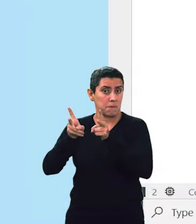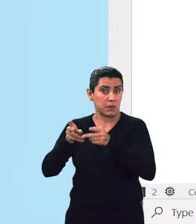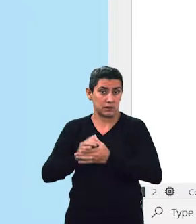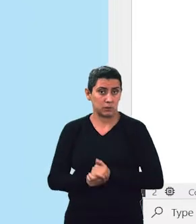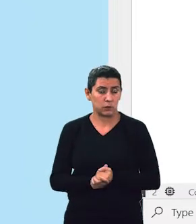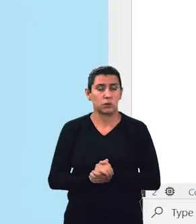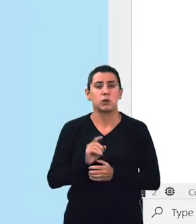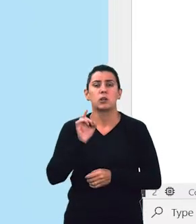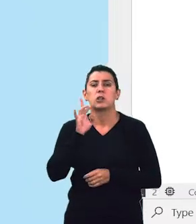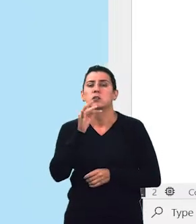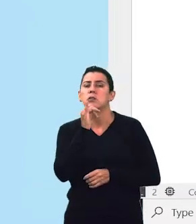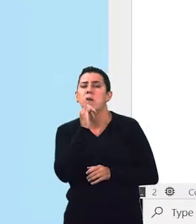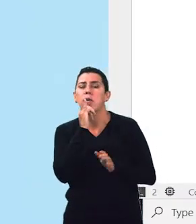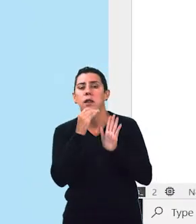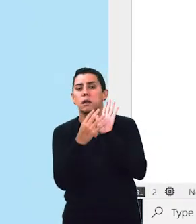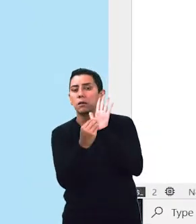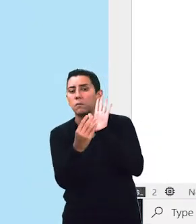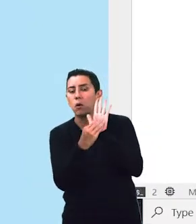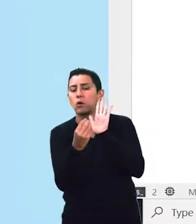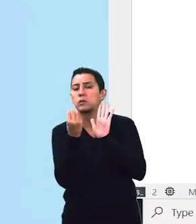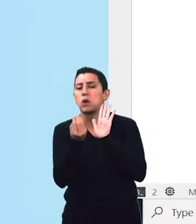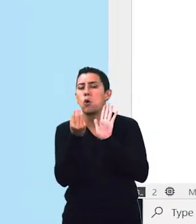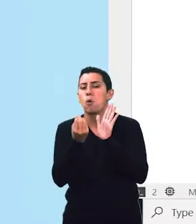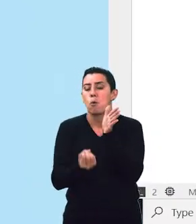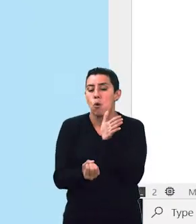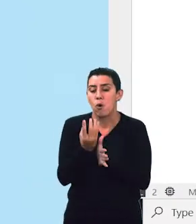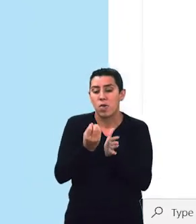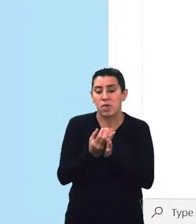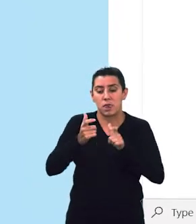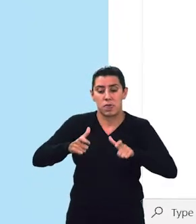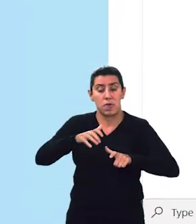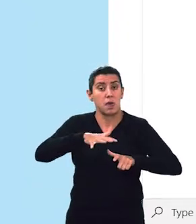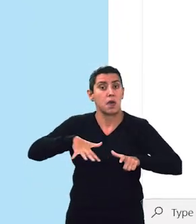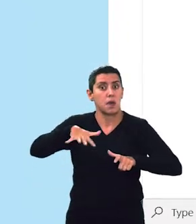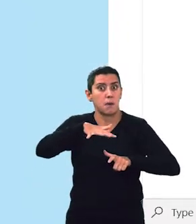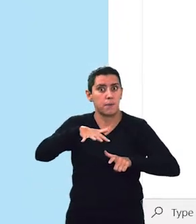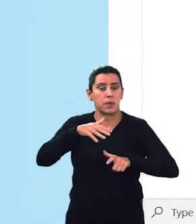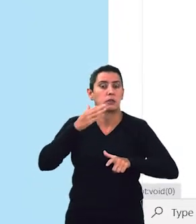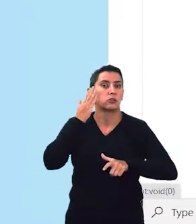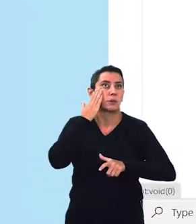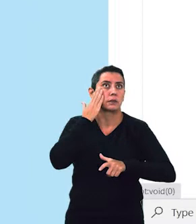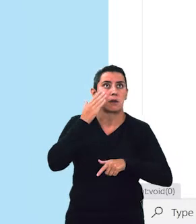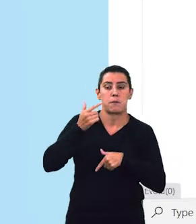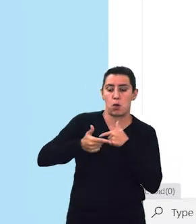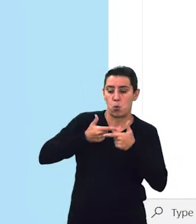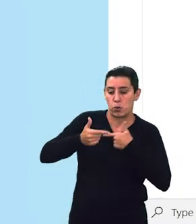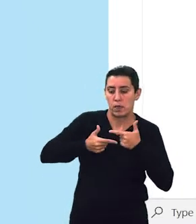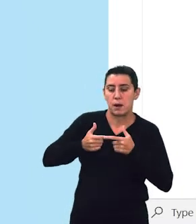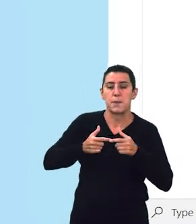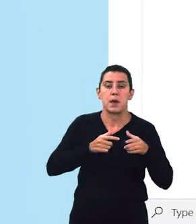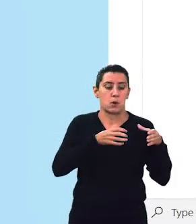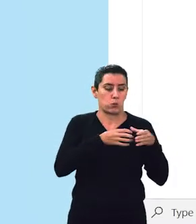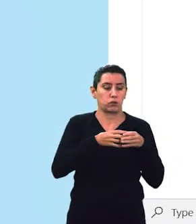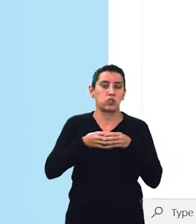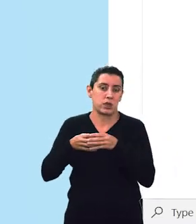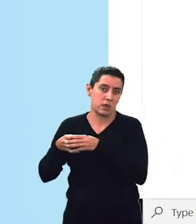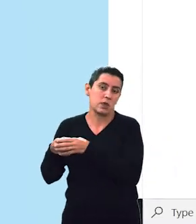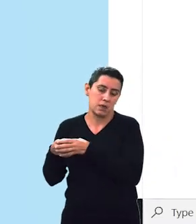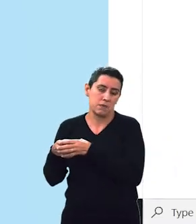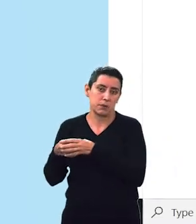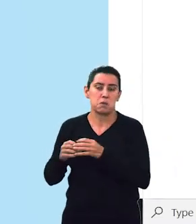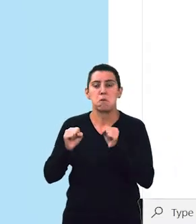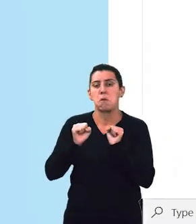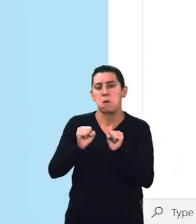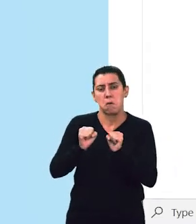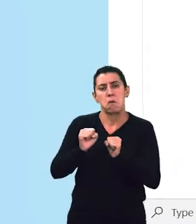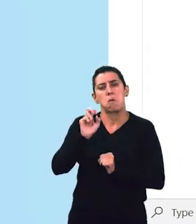é uma amostra de como se criar ambientes para equipes, ok? Pode ser feita a criação de